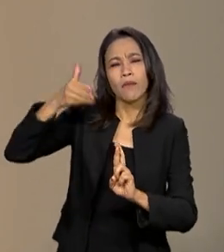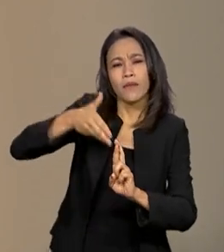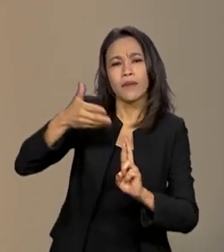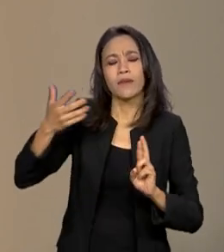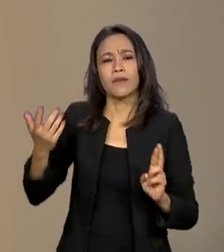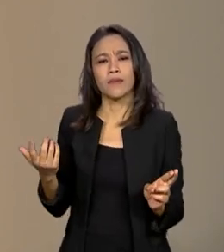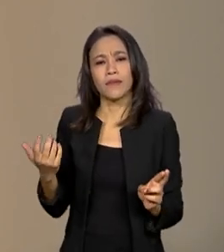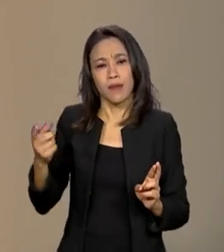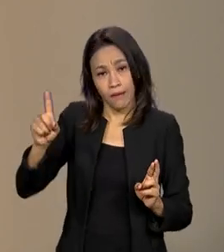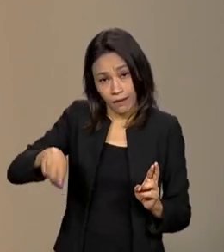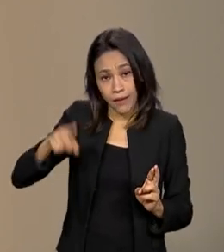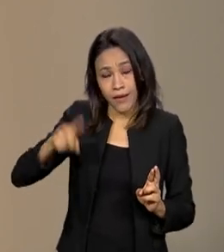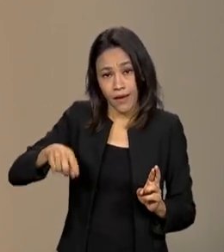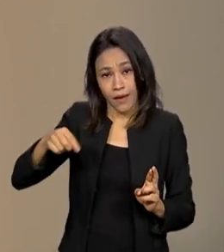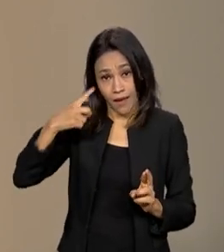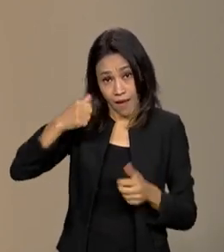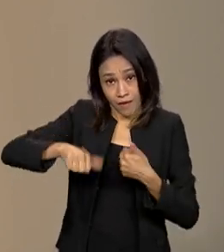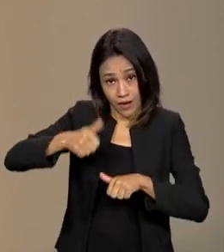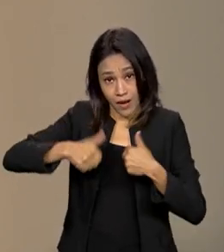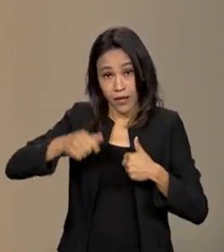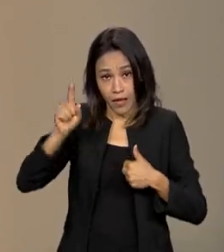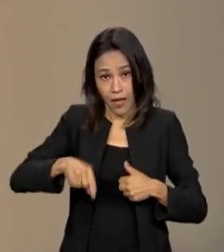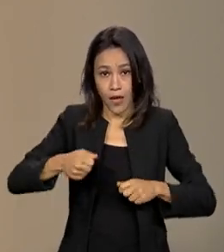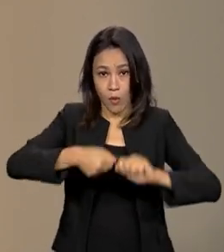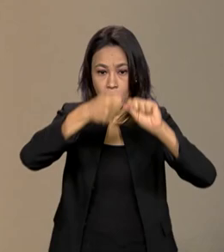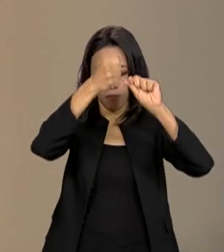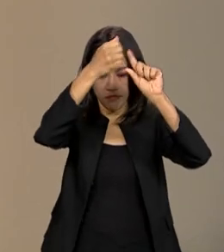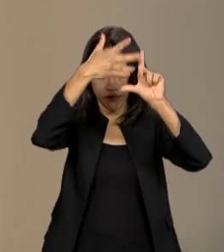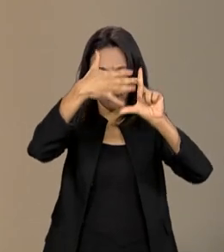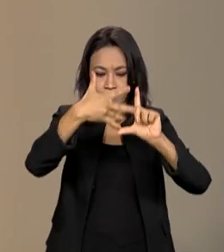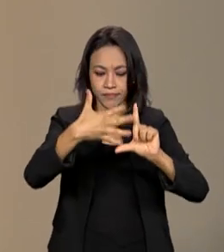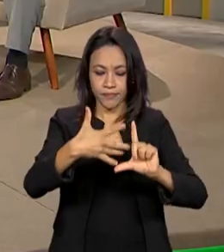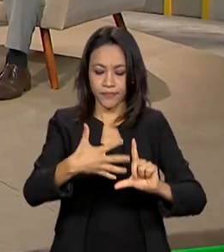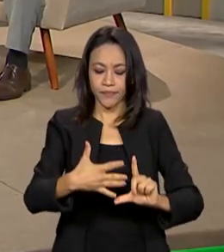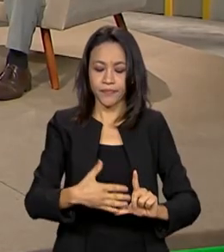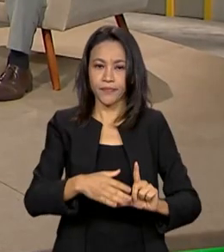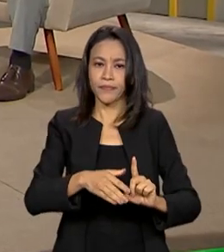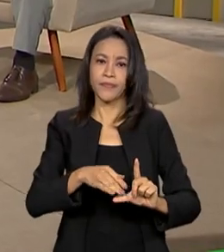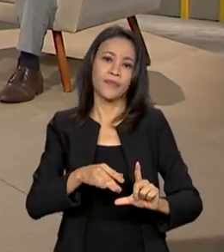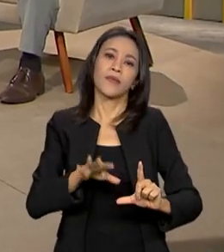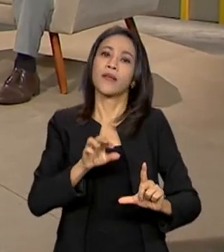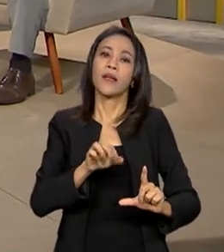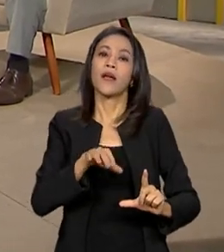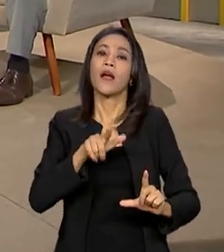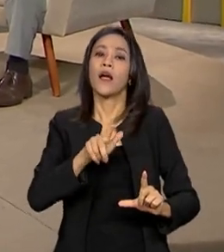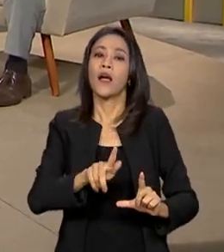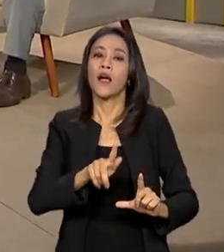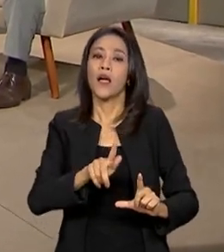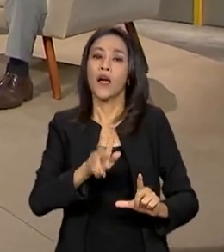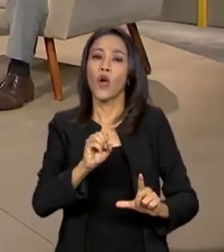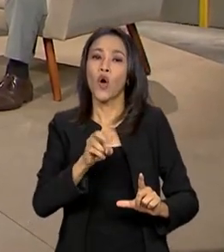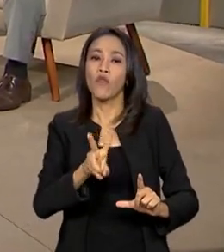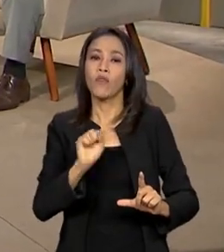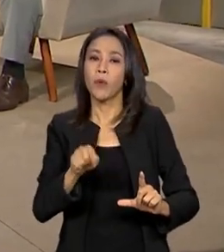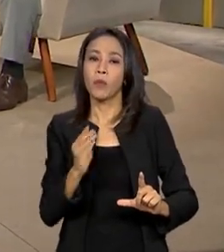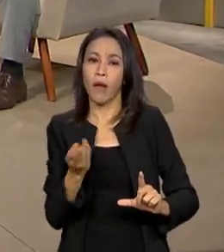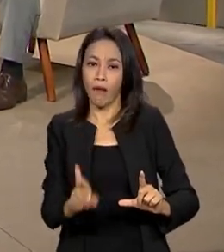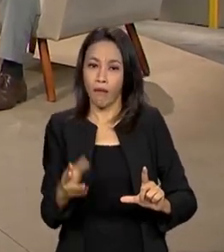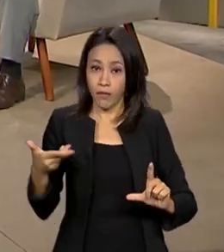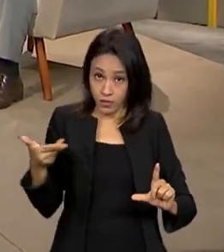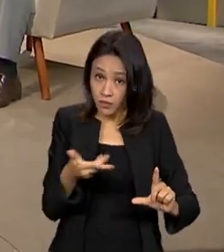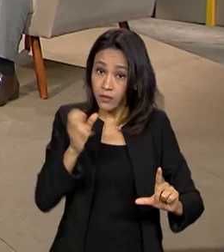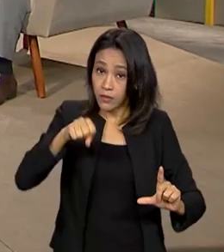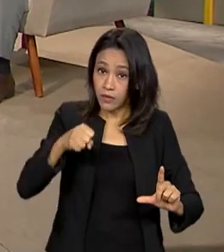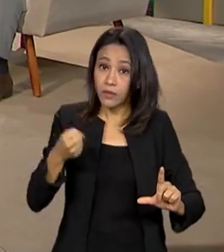analisado é a plataforma GovBR. É isso, secretário? Sem dúvida. A plataforma GovBR, ela materializa essa estratégia de